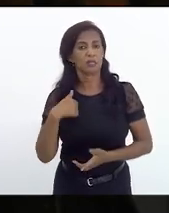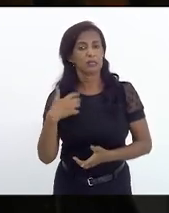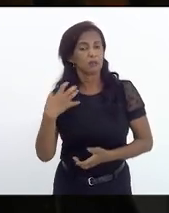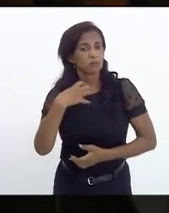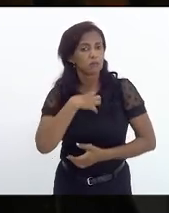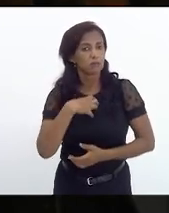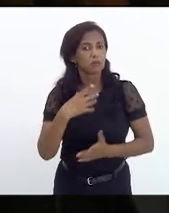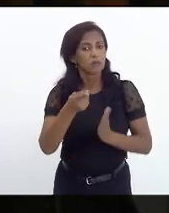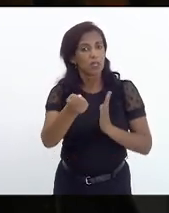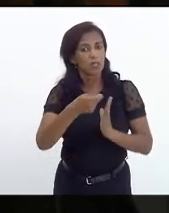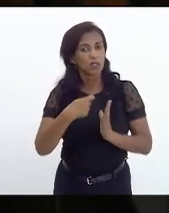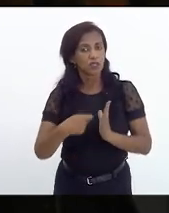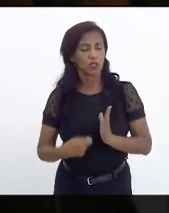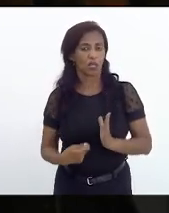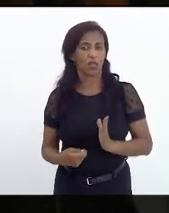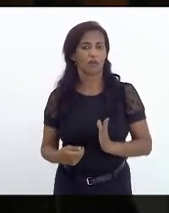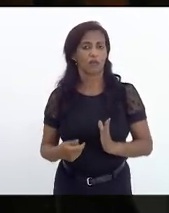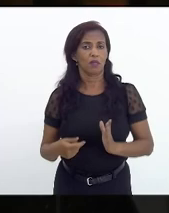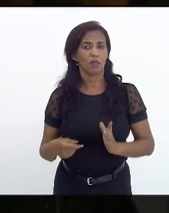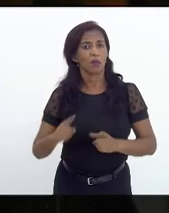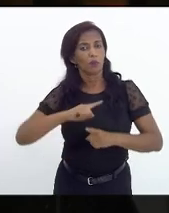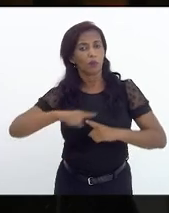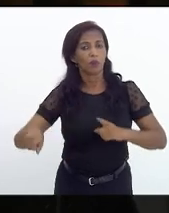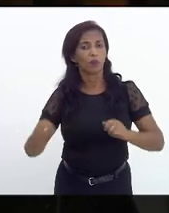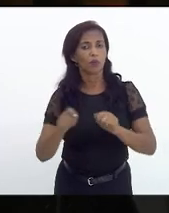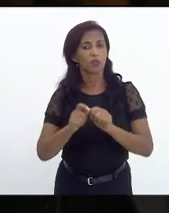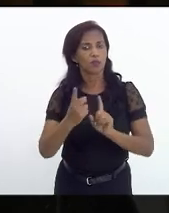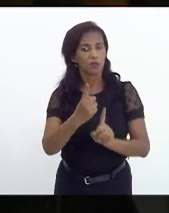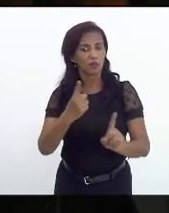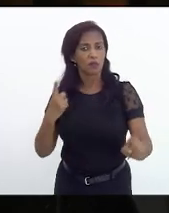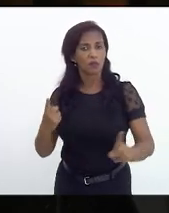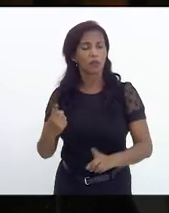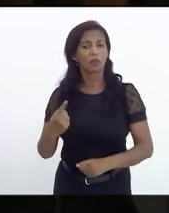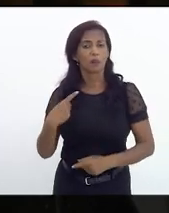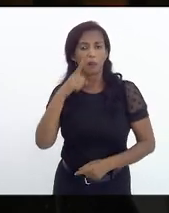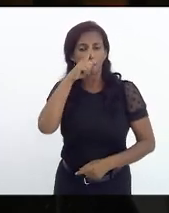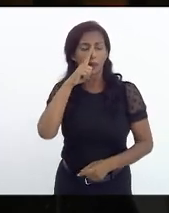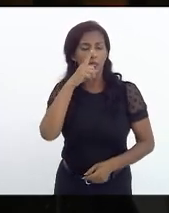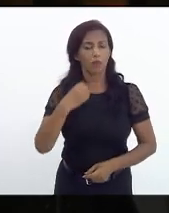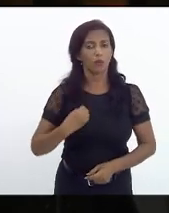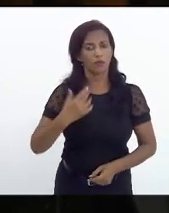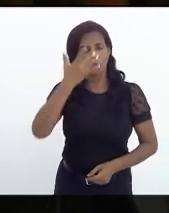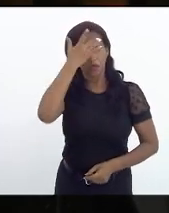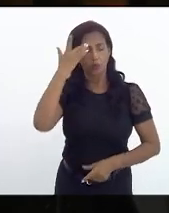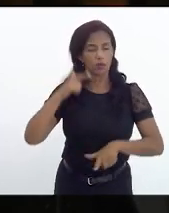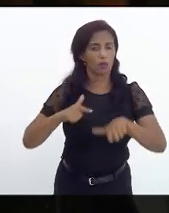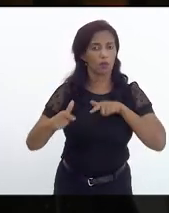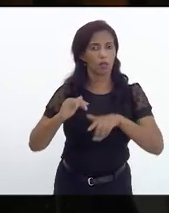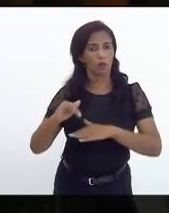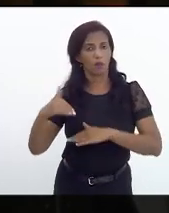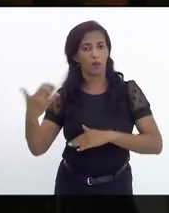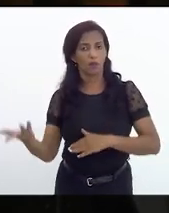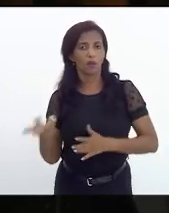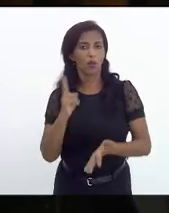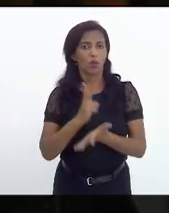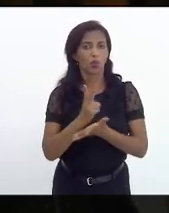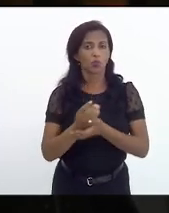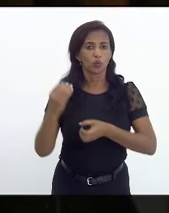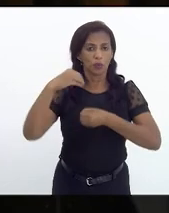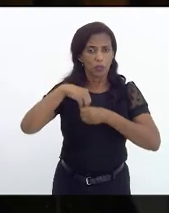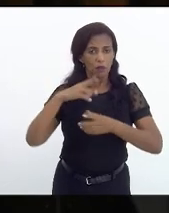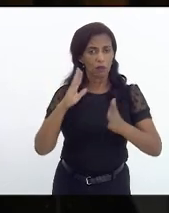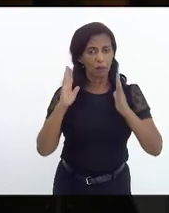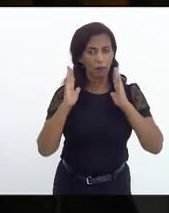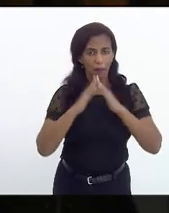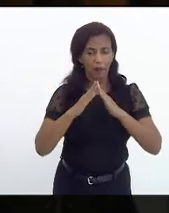elas escrevem impedimento de fazer o isolamento também coloca em risco a vida dos familiares das pessoas que trabalham fora e residem na mesma na